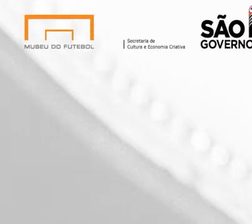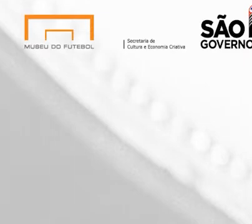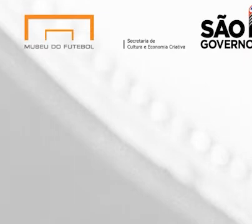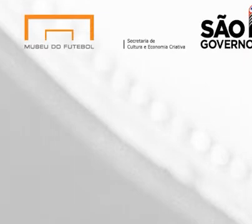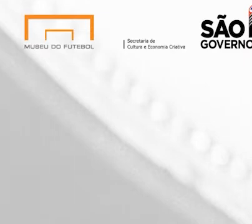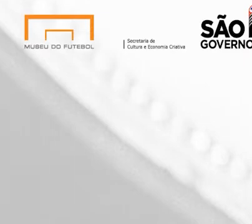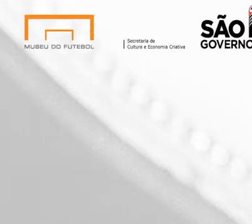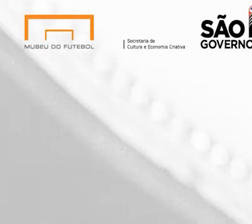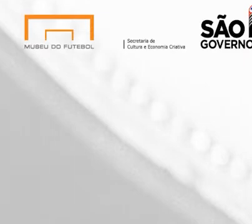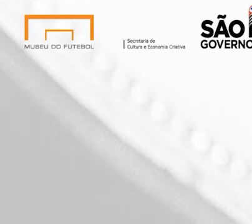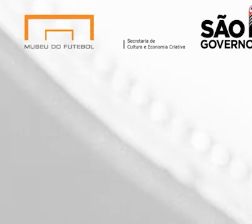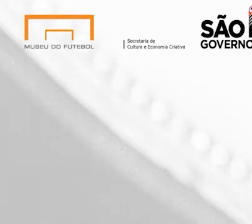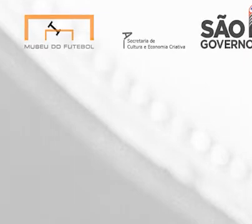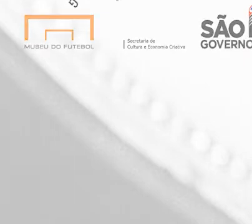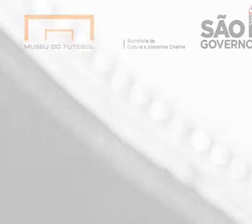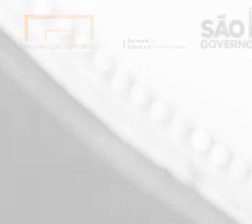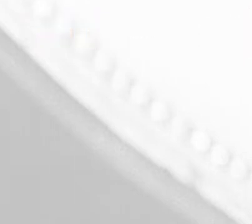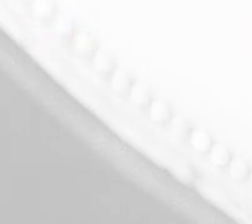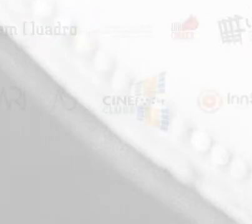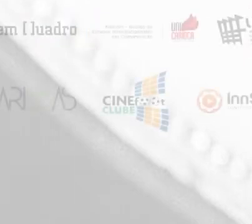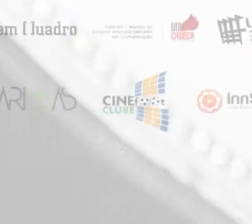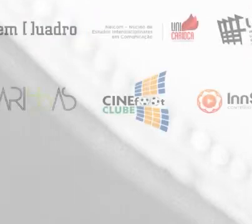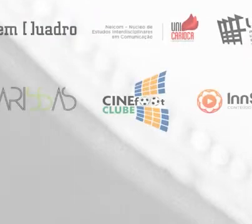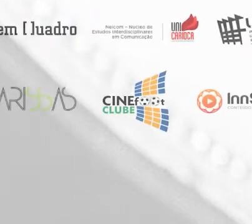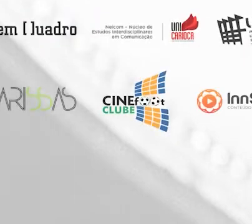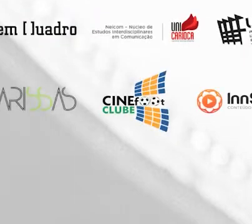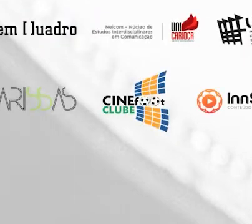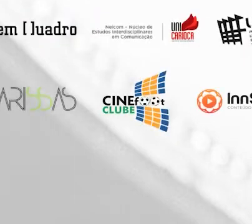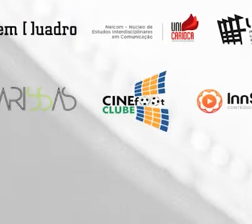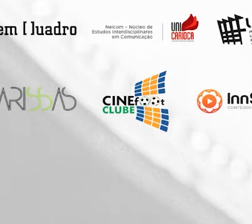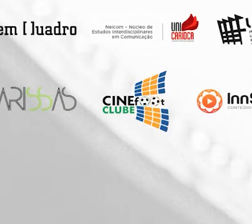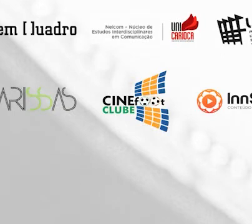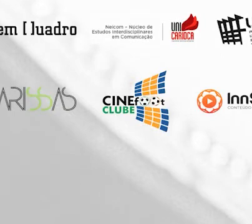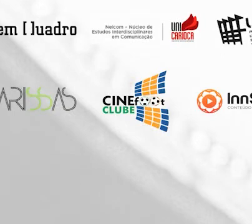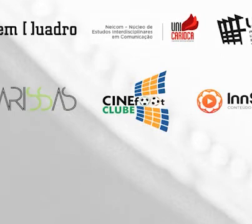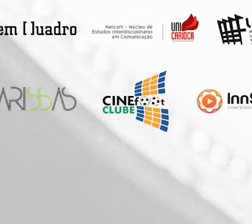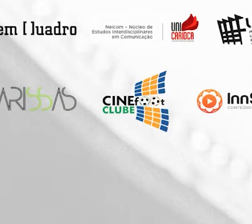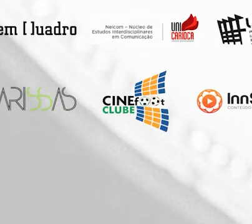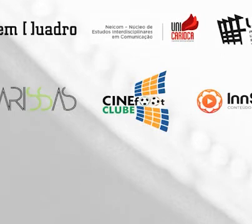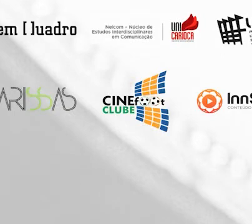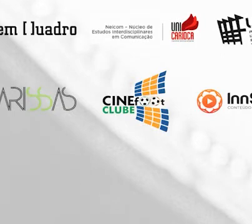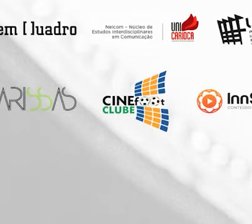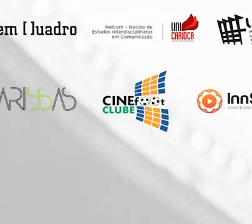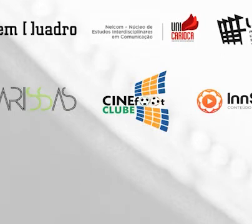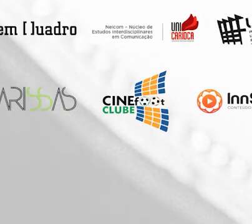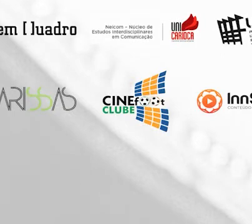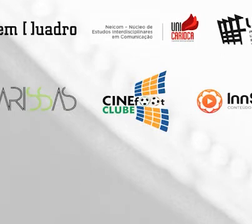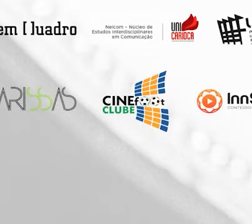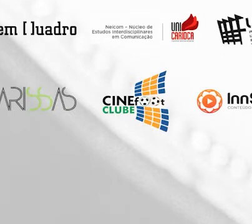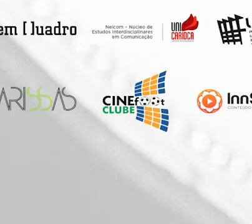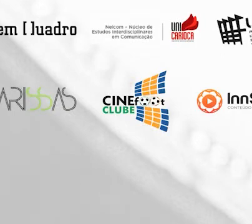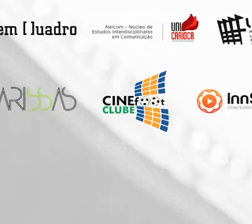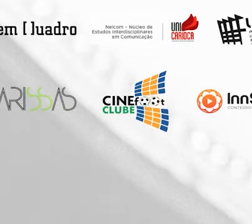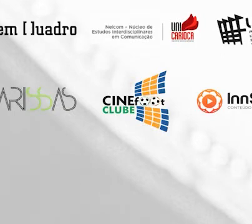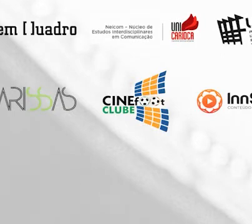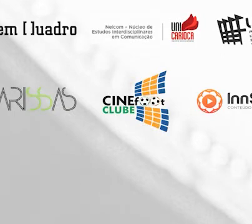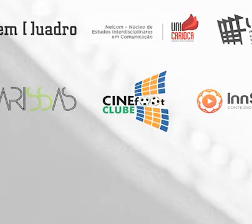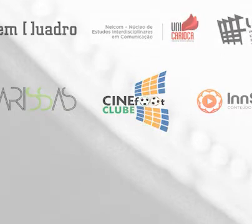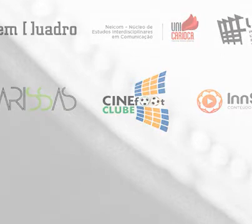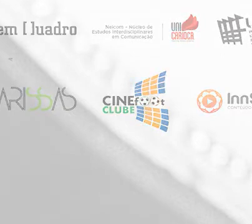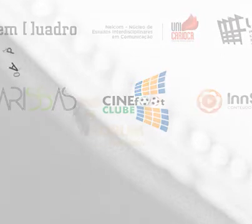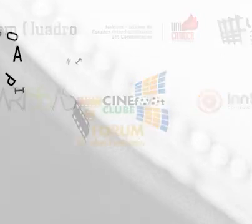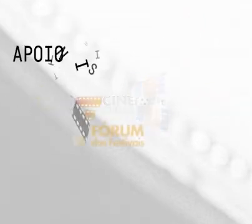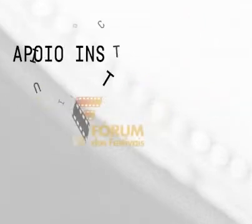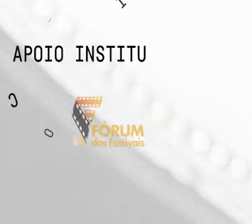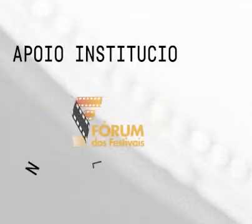em torno de um tema que é pura emoção Diversidade na tela, talento e raça